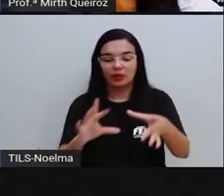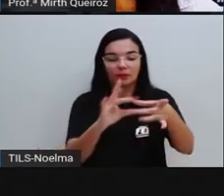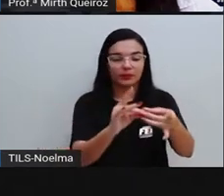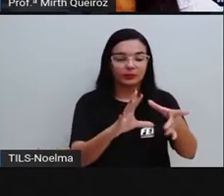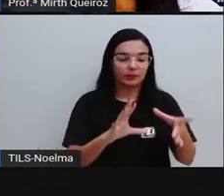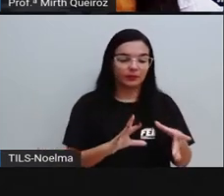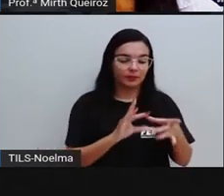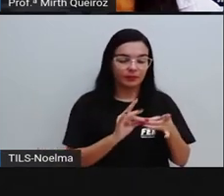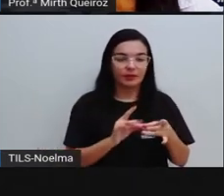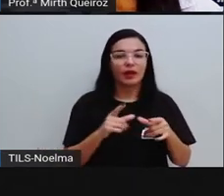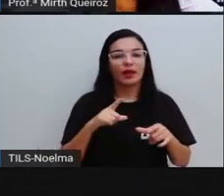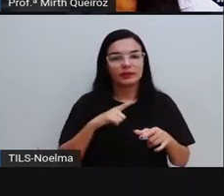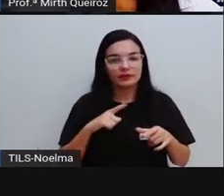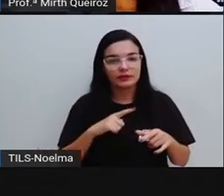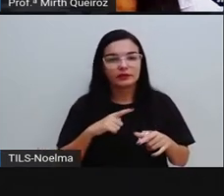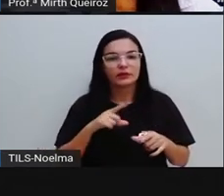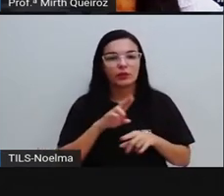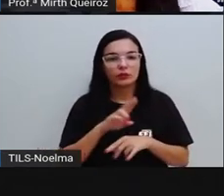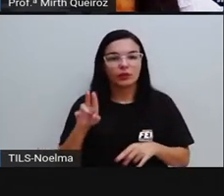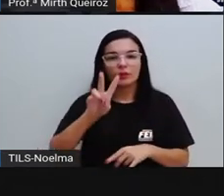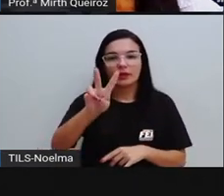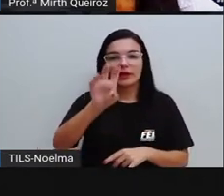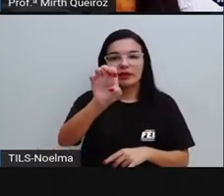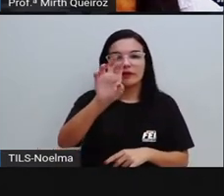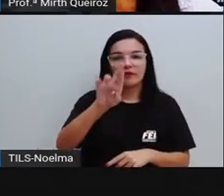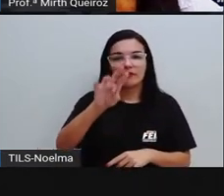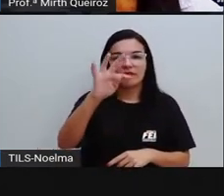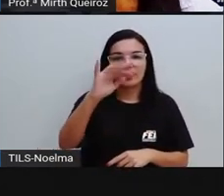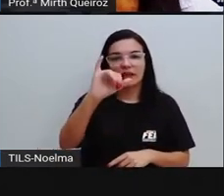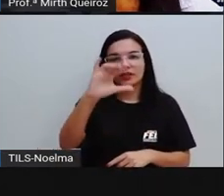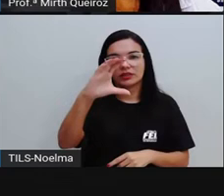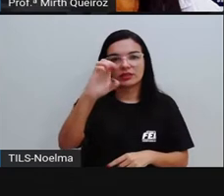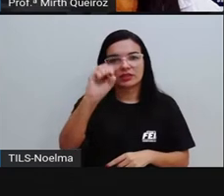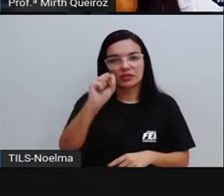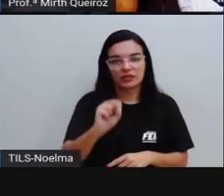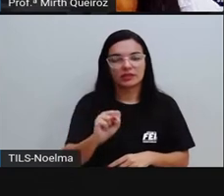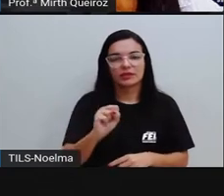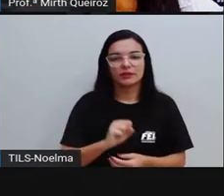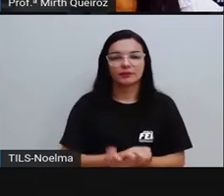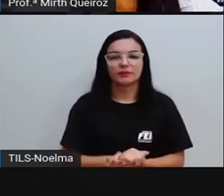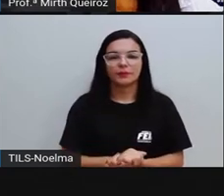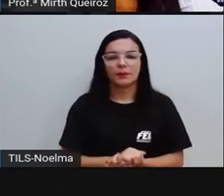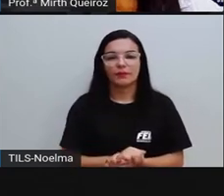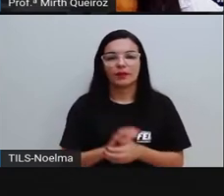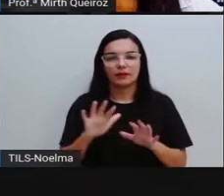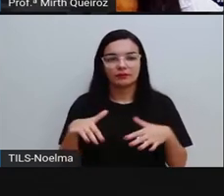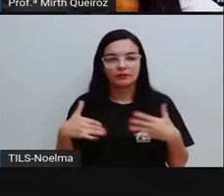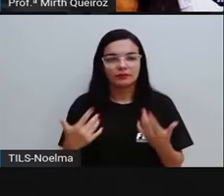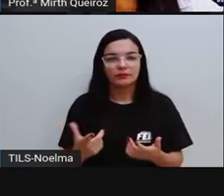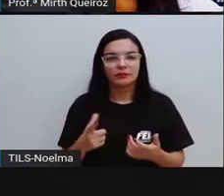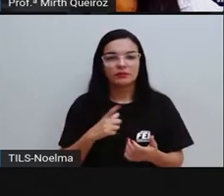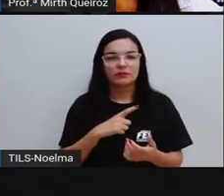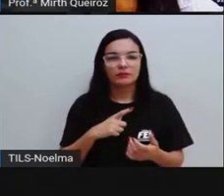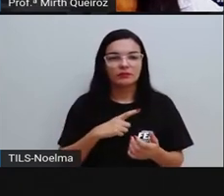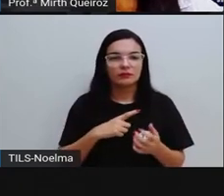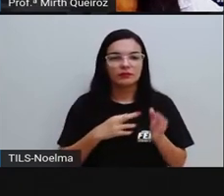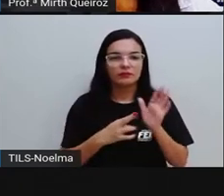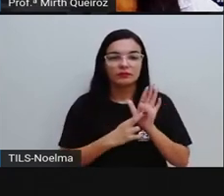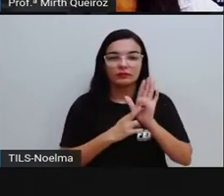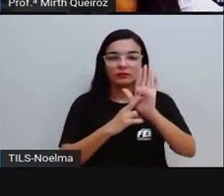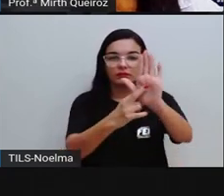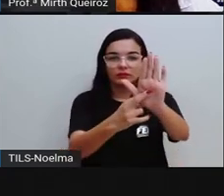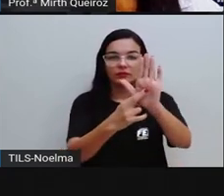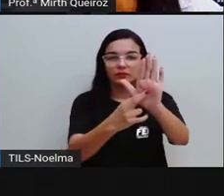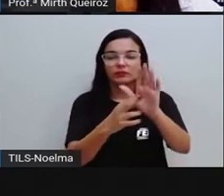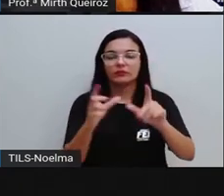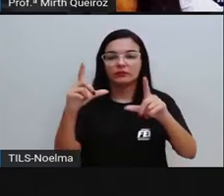três arestas, é chamado de verte, que está representado aí na